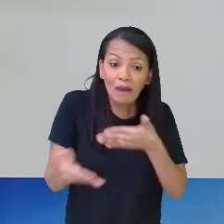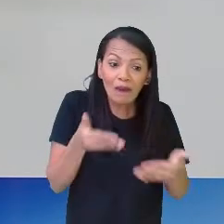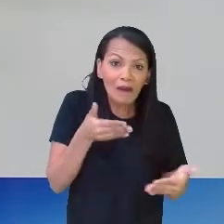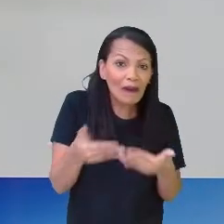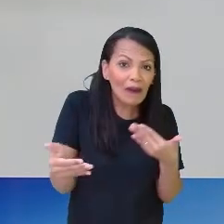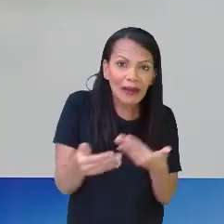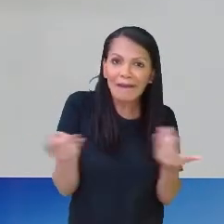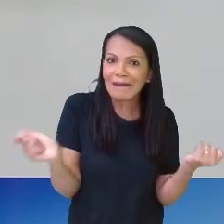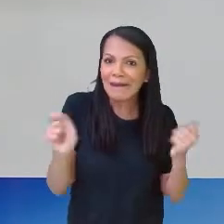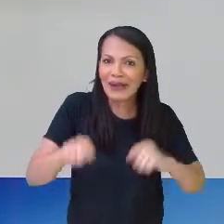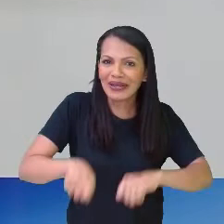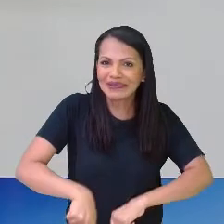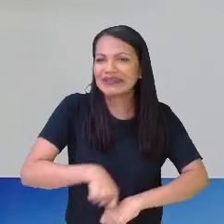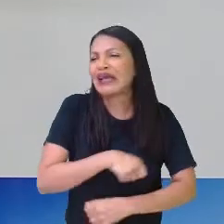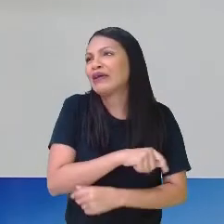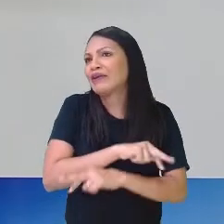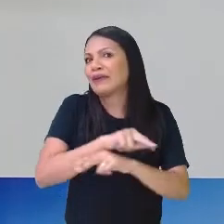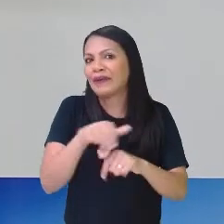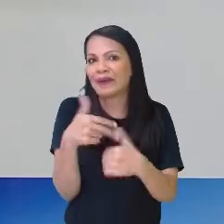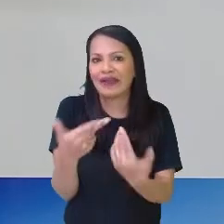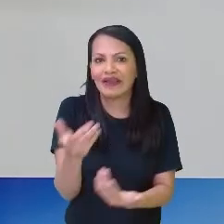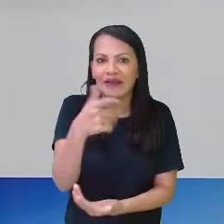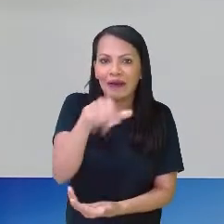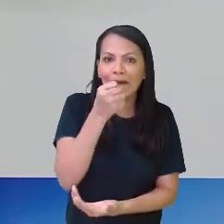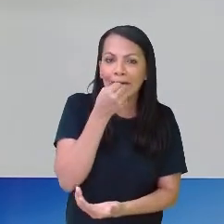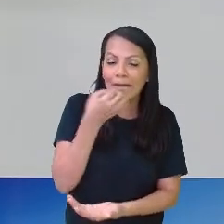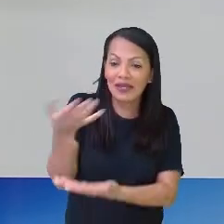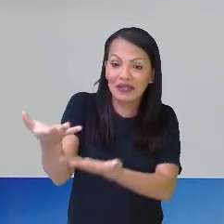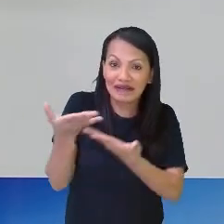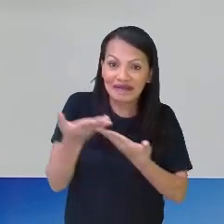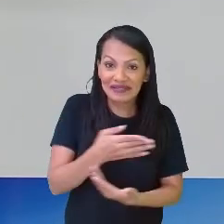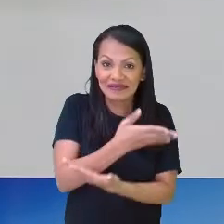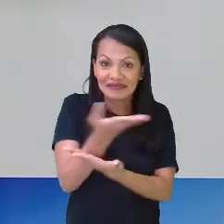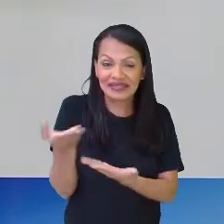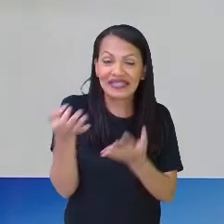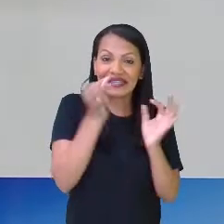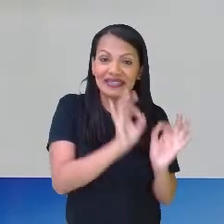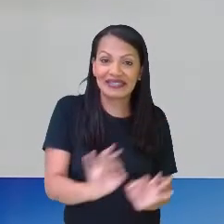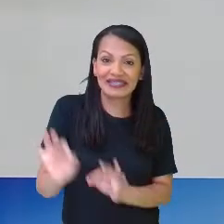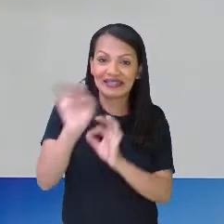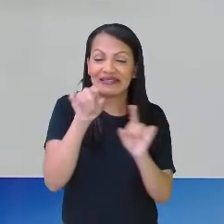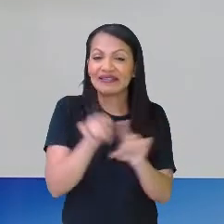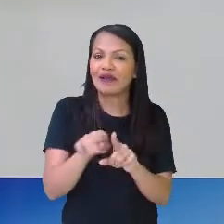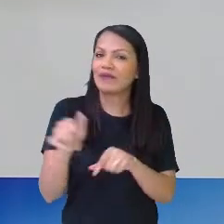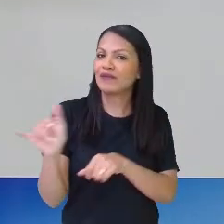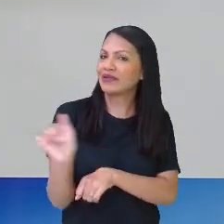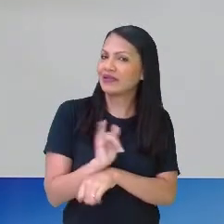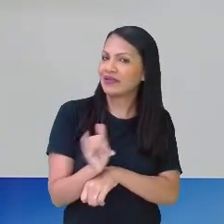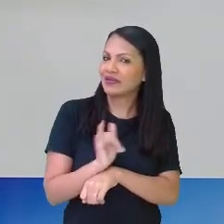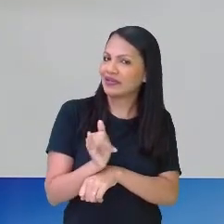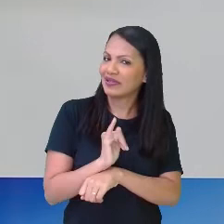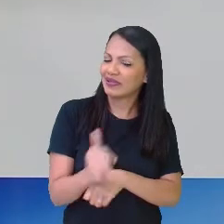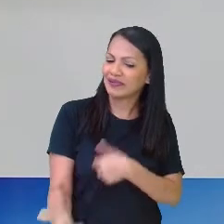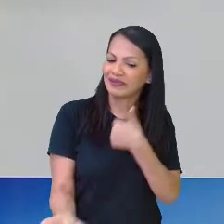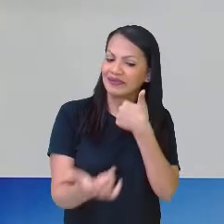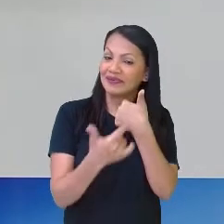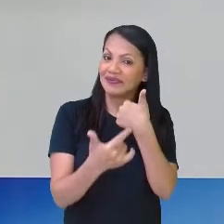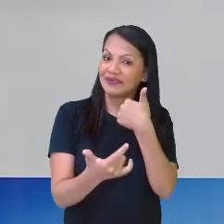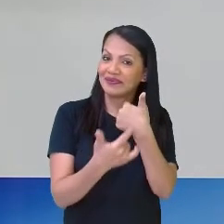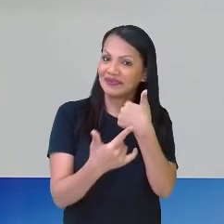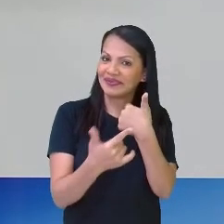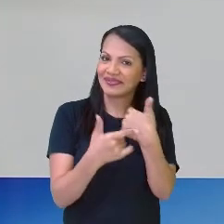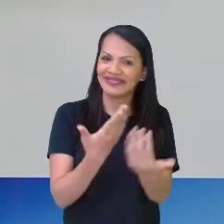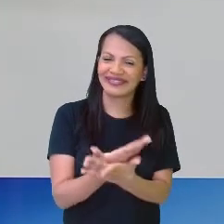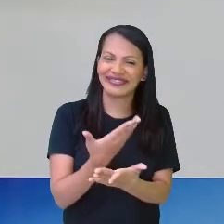forma for, sejam muito bem-vindos ou você que está nos acompanhando aí no YouTube. Então, dá teu like aí nas nossas